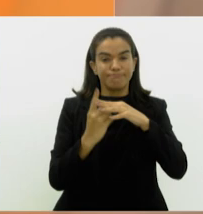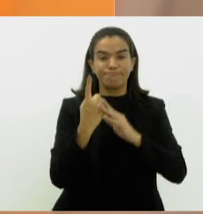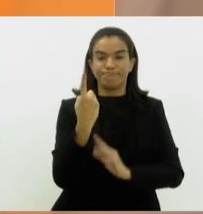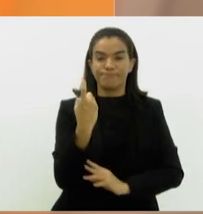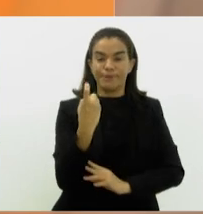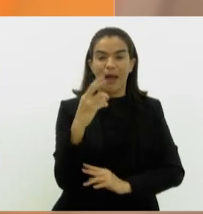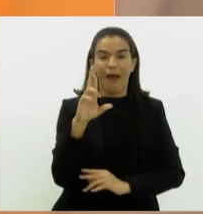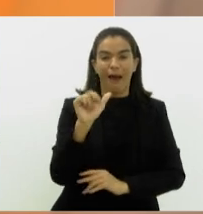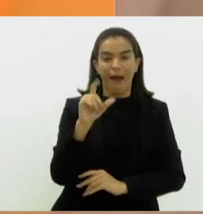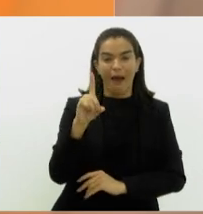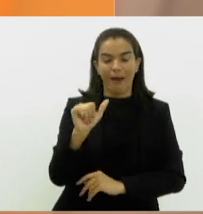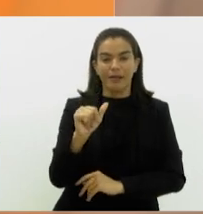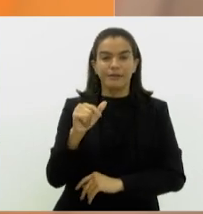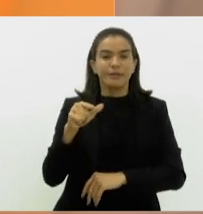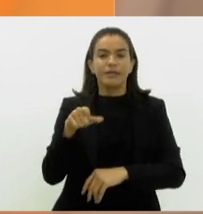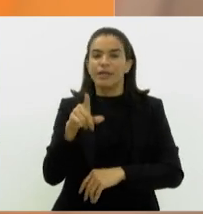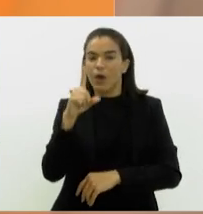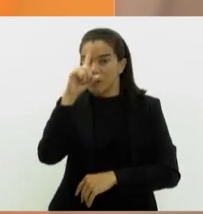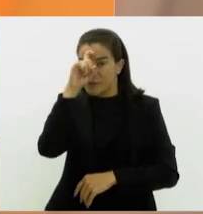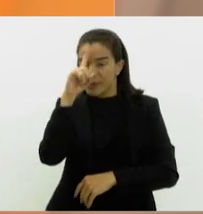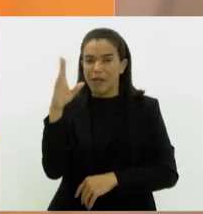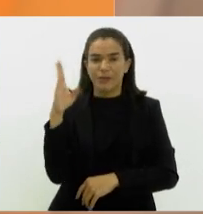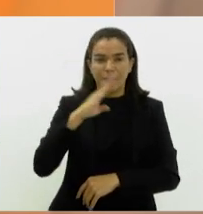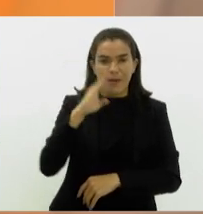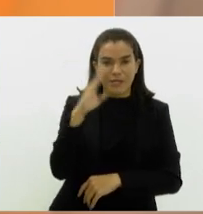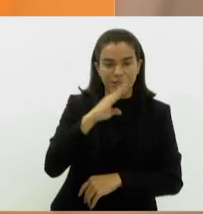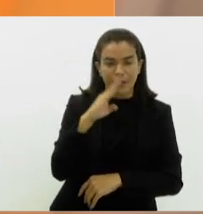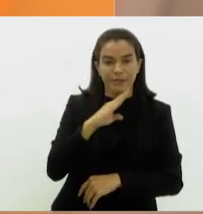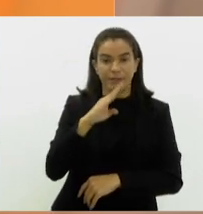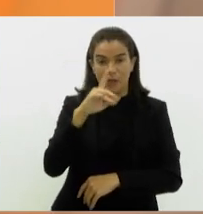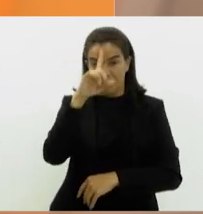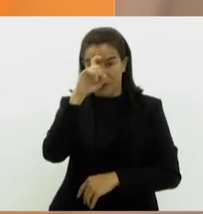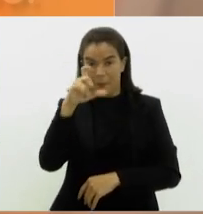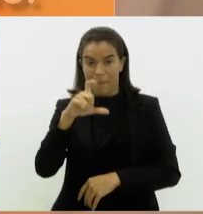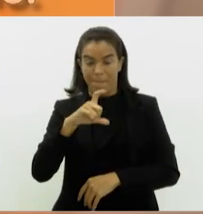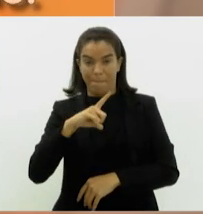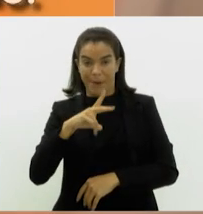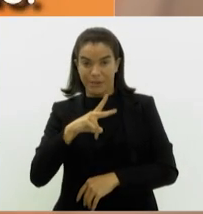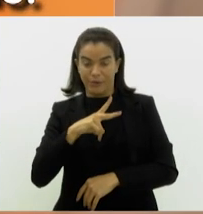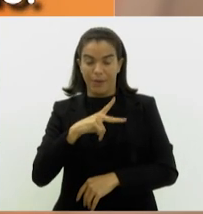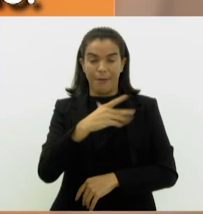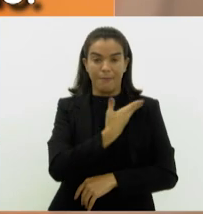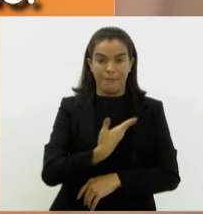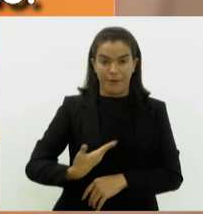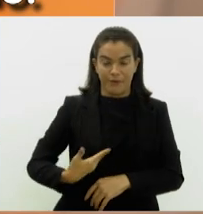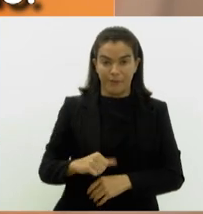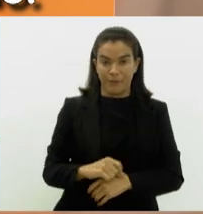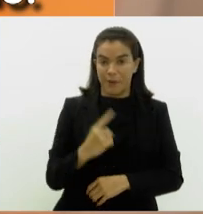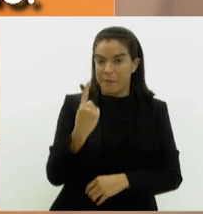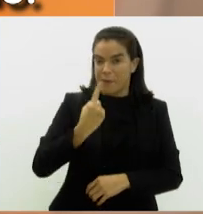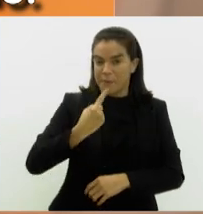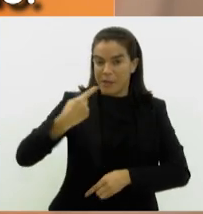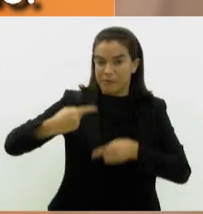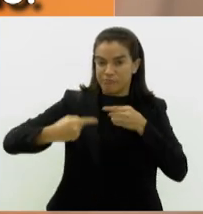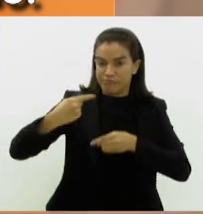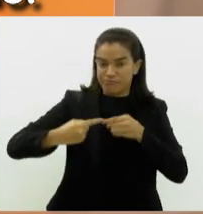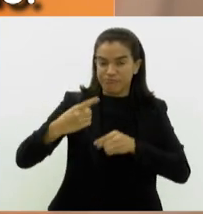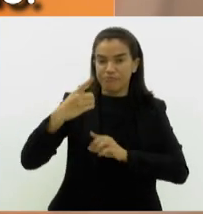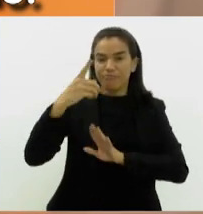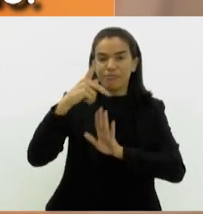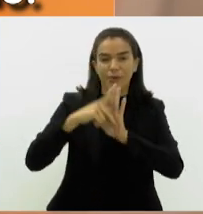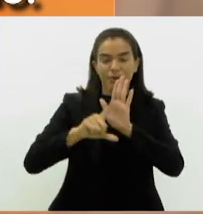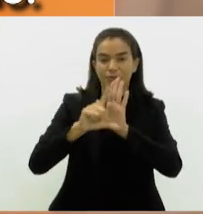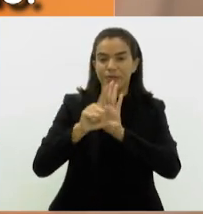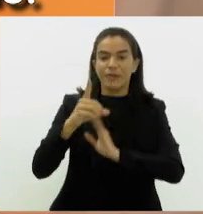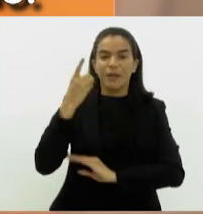urgências e emergências de hospitais públicos e privados do Estado. Em primeira discussão, o projeto do deputado